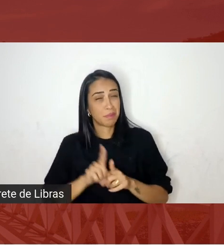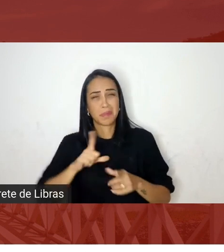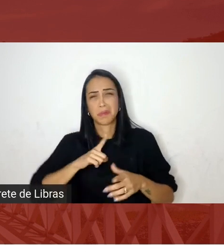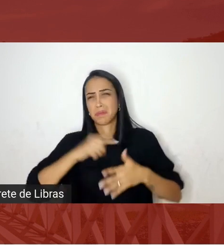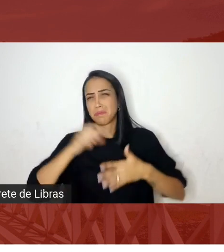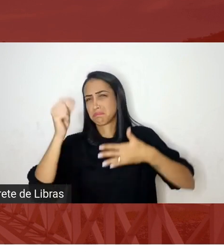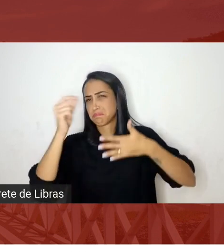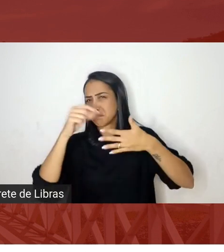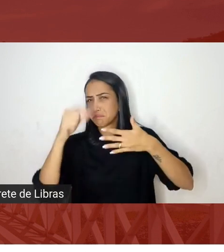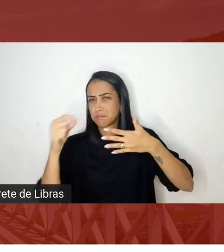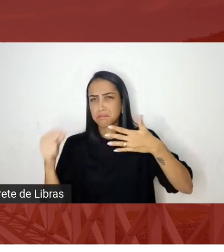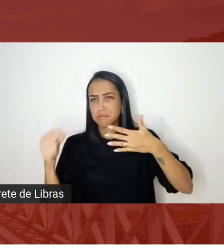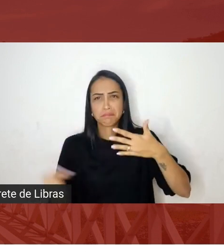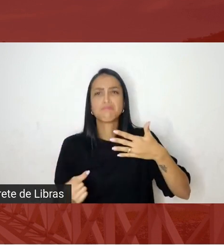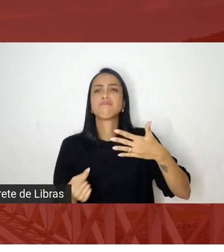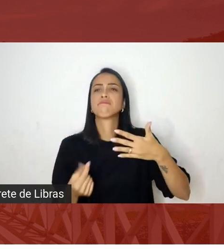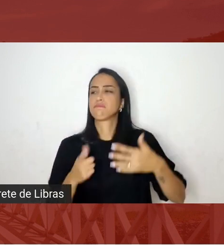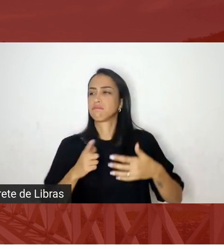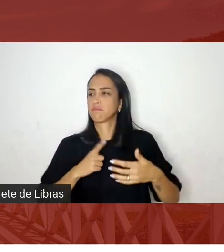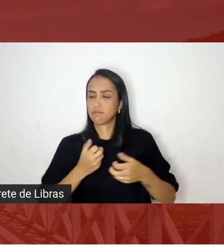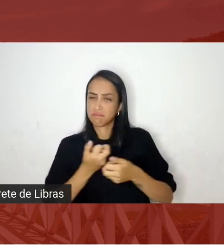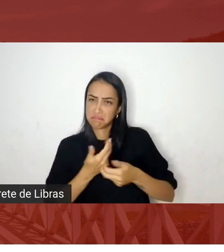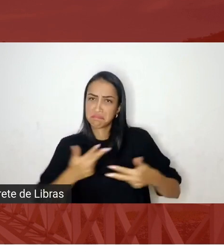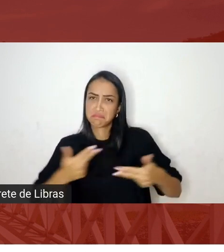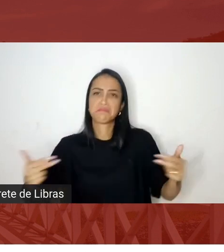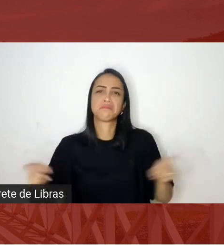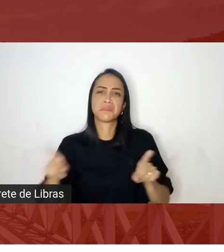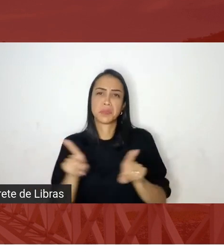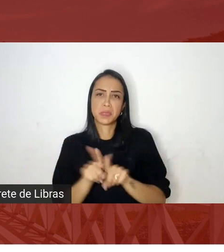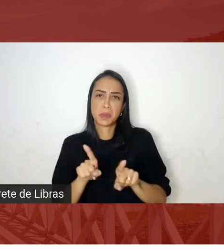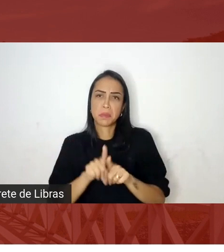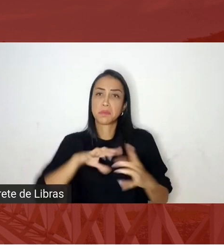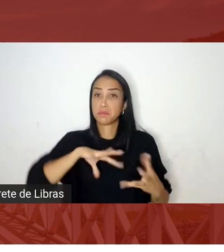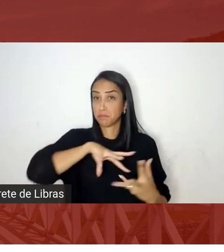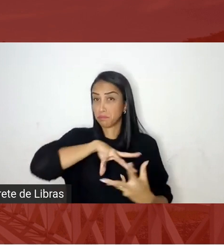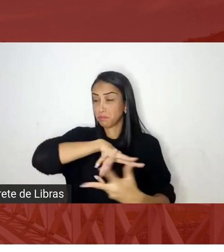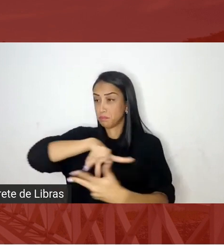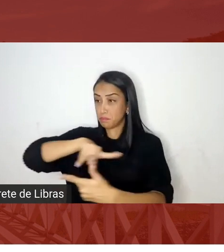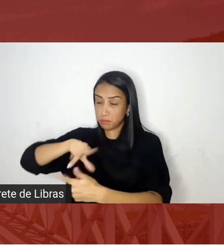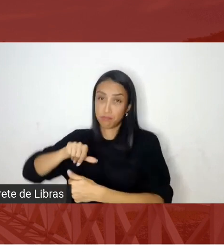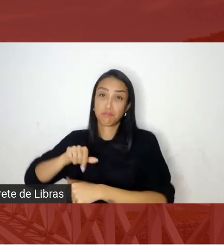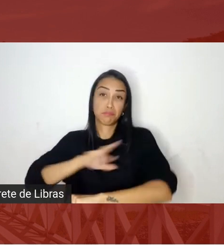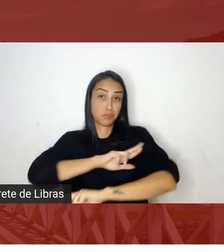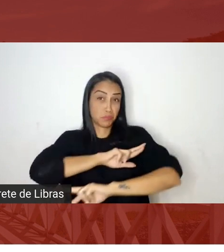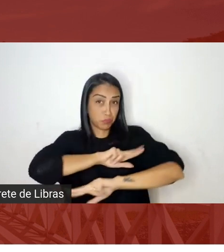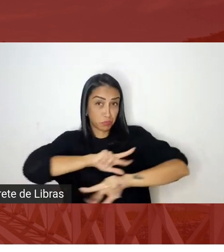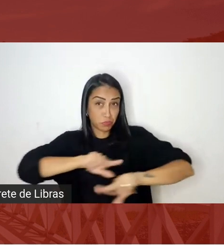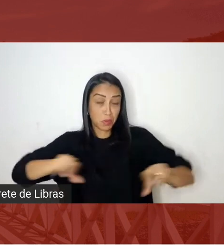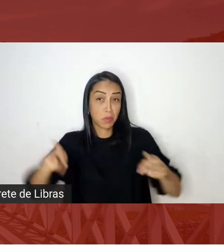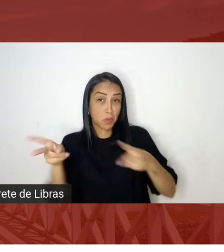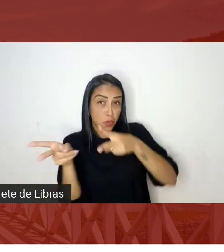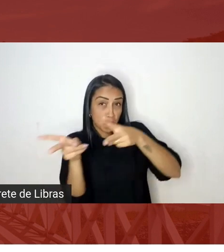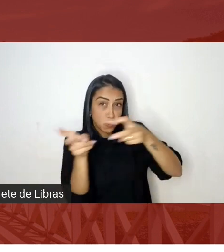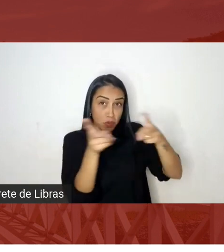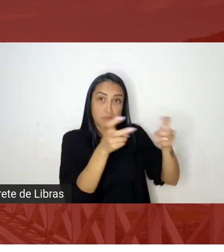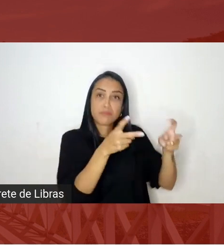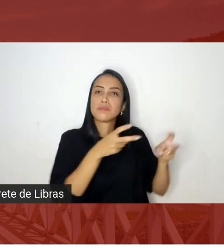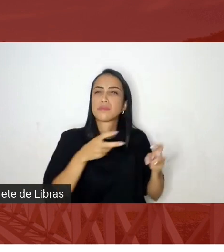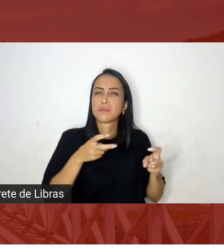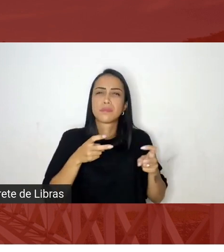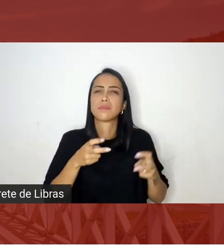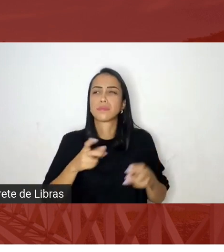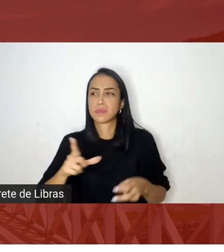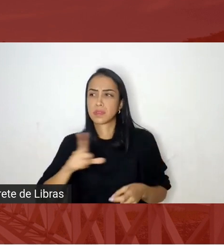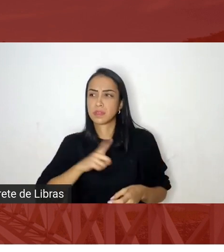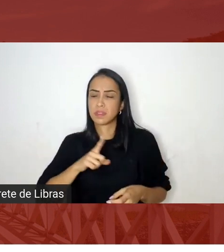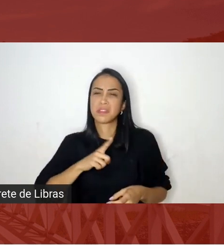intolerância à diversidade quando nós observamos terreiros de candomblé e